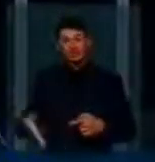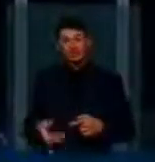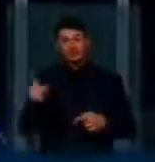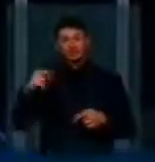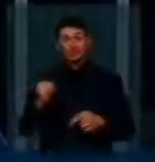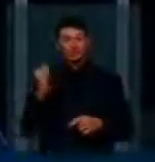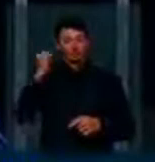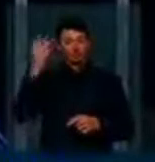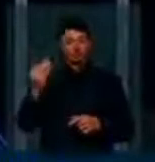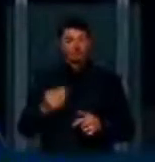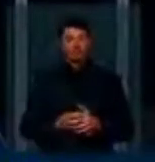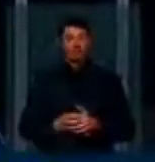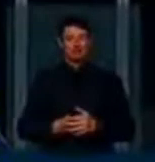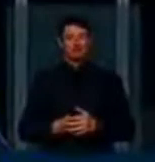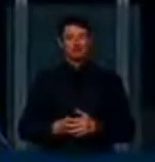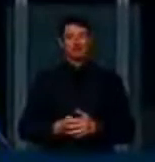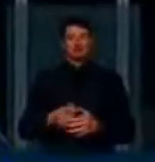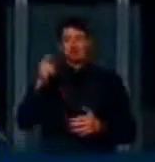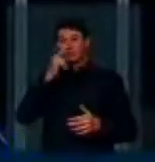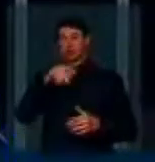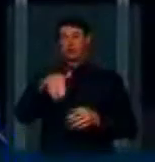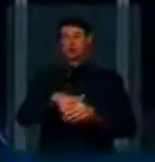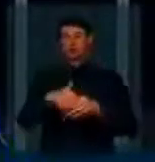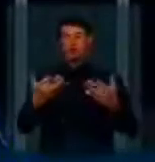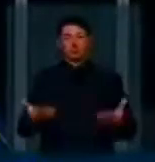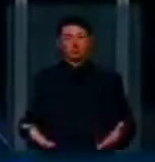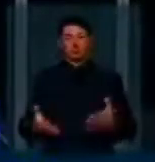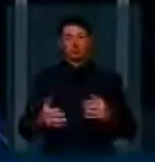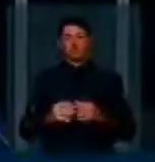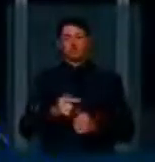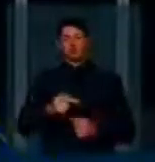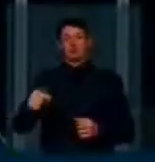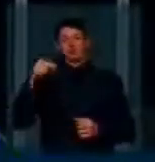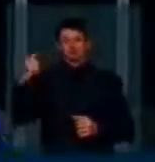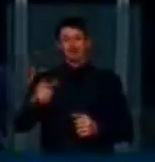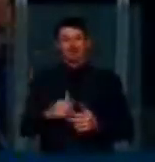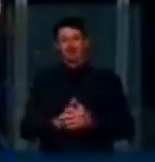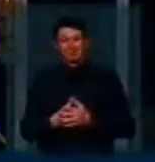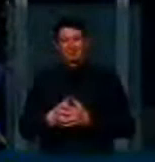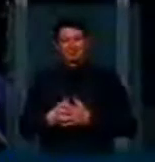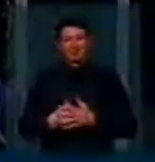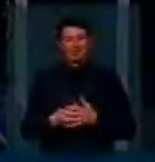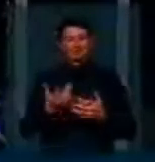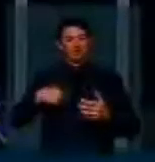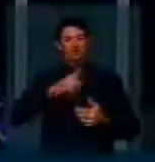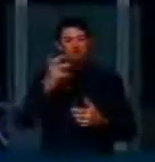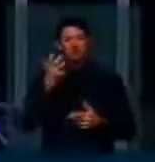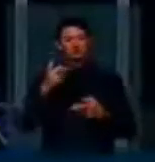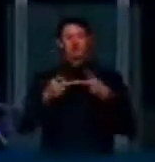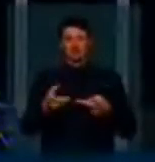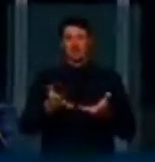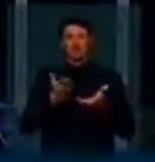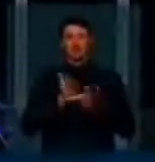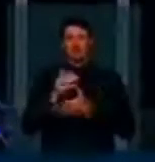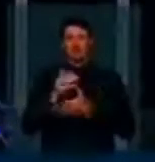é muito importante para o êxito da nossa votação na próxima semana, quando nós queremos ver o projeto